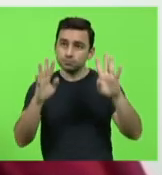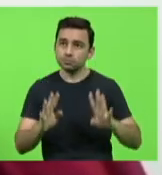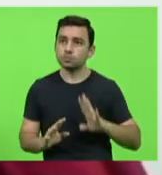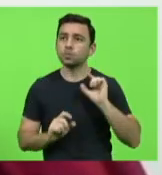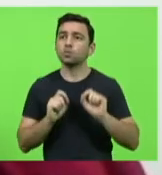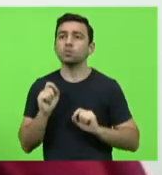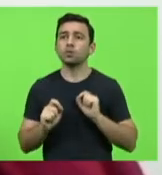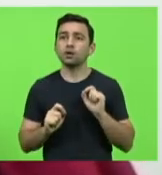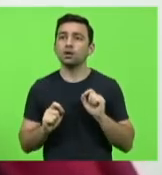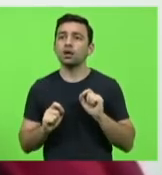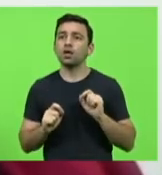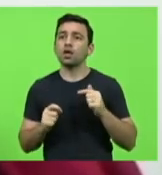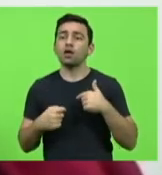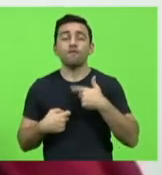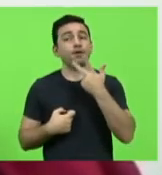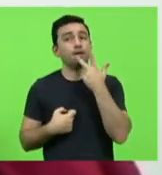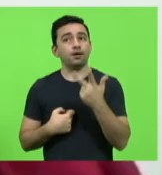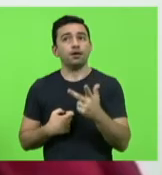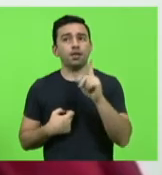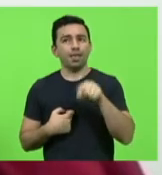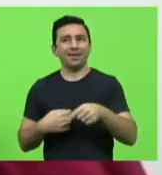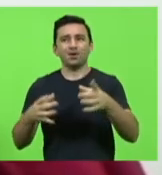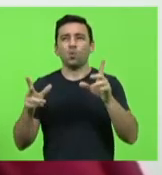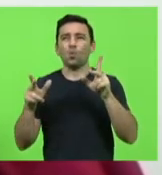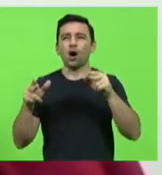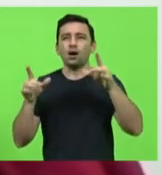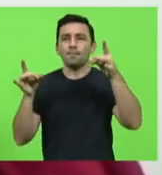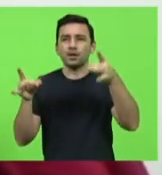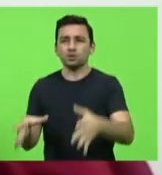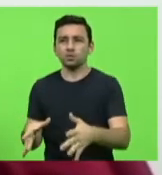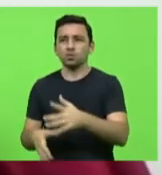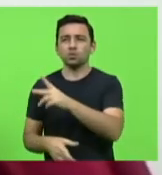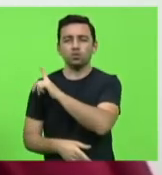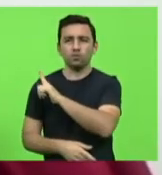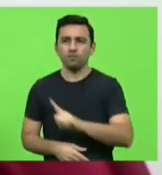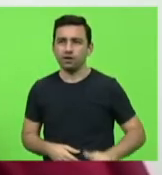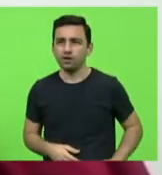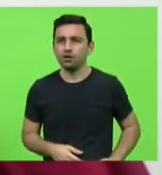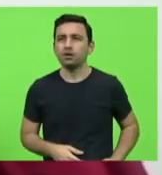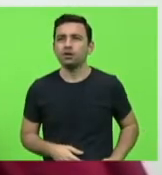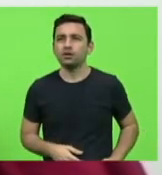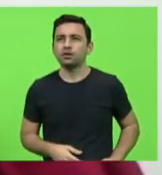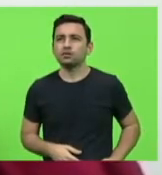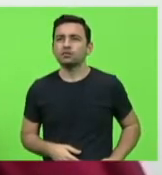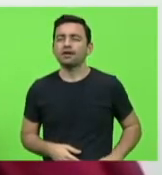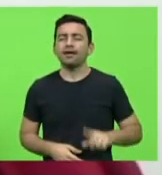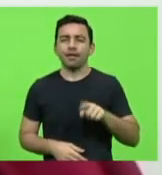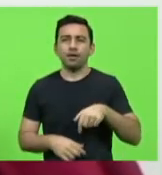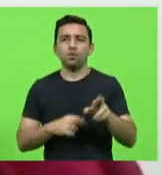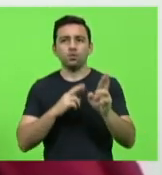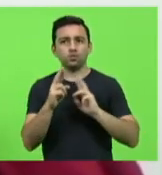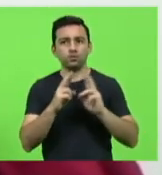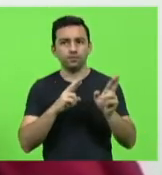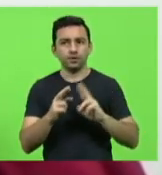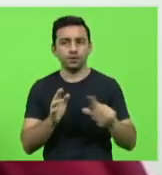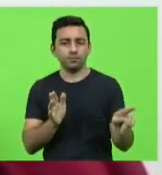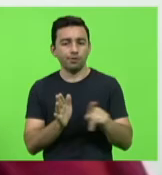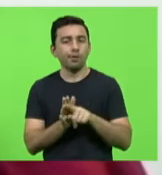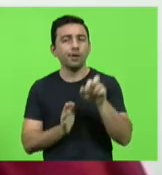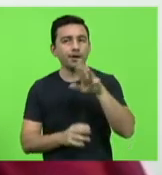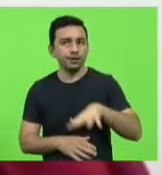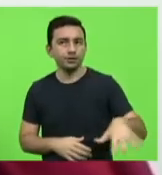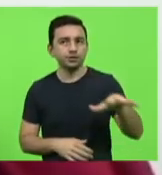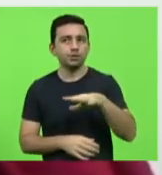para o que eu classifico como abandono dos governos em relação às rodovias da nossa região